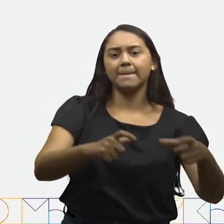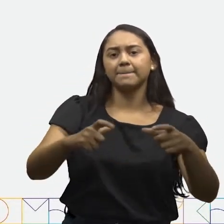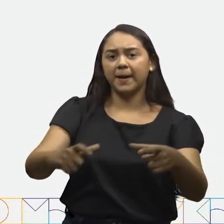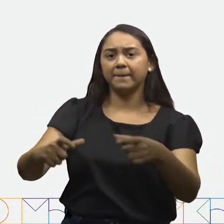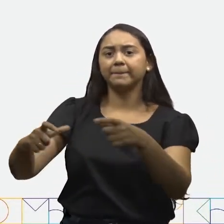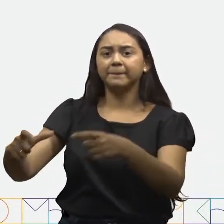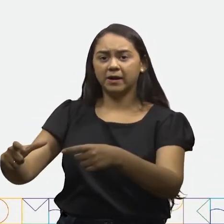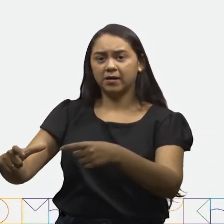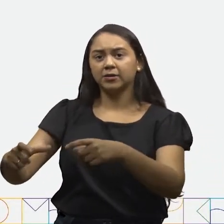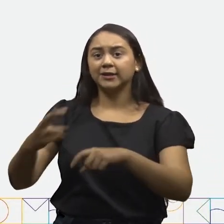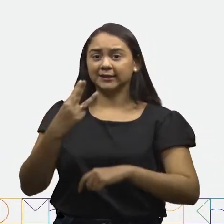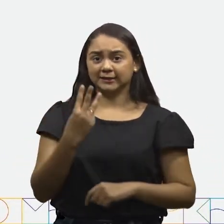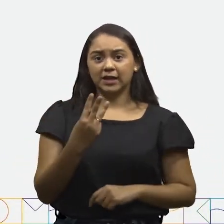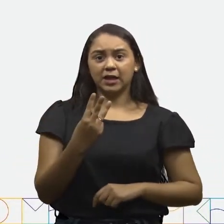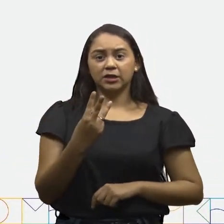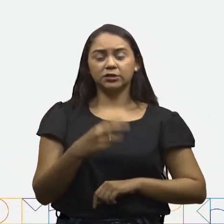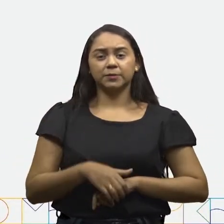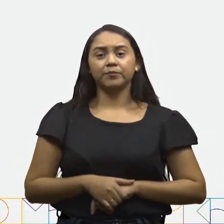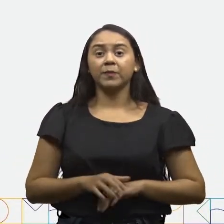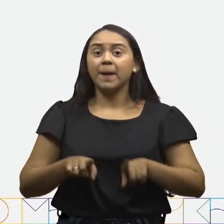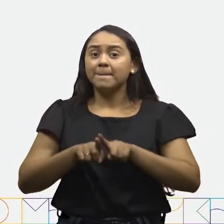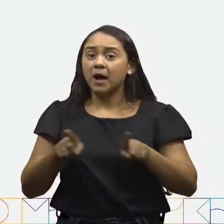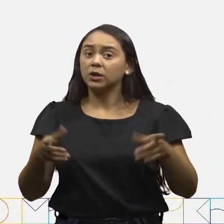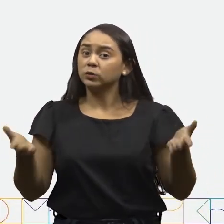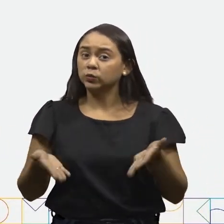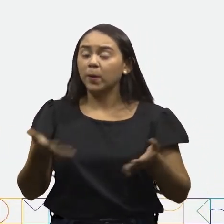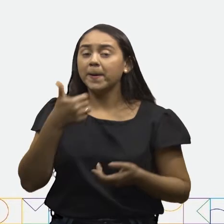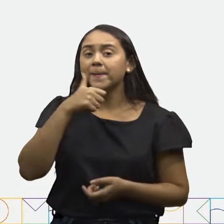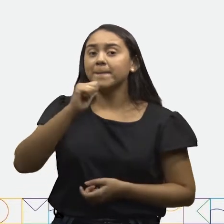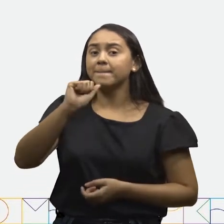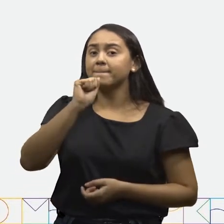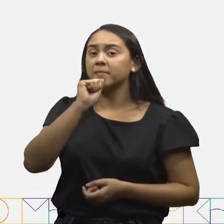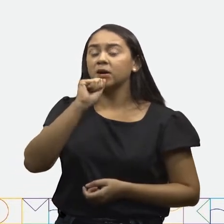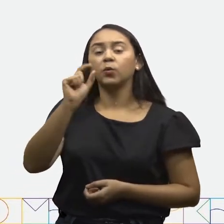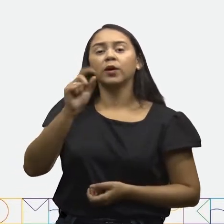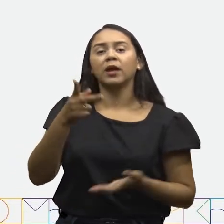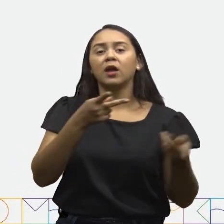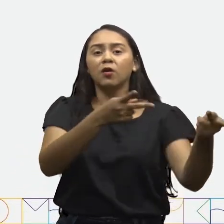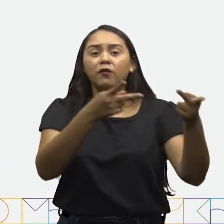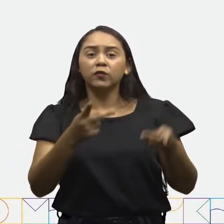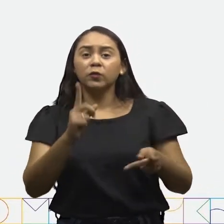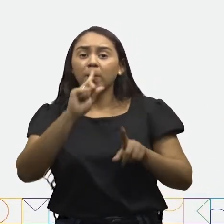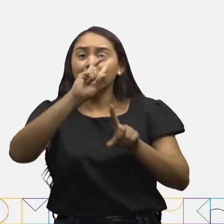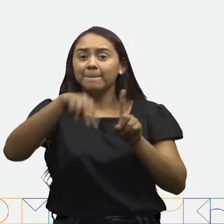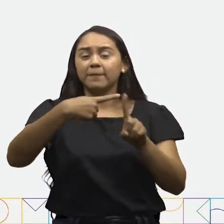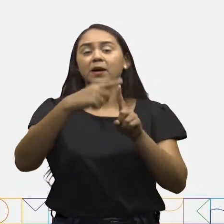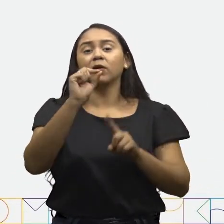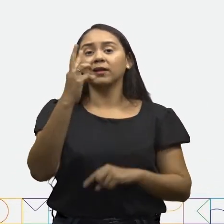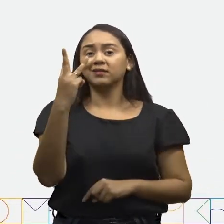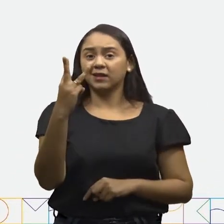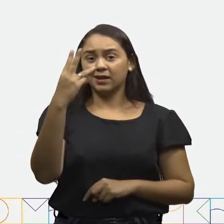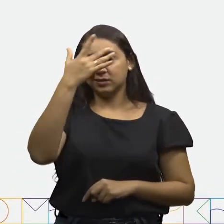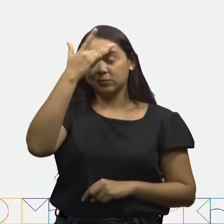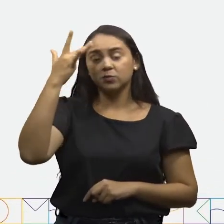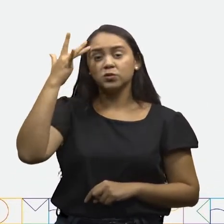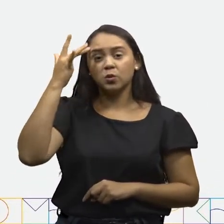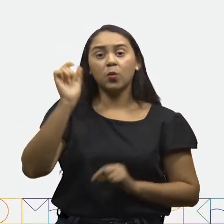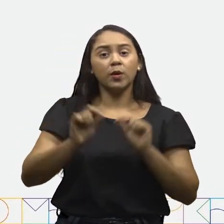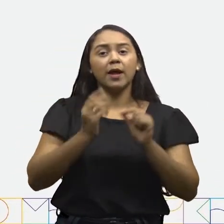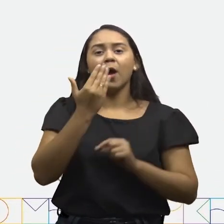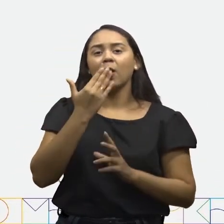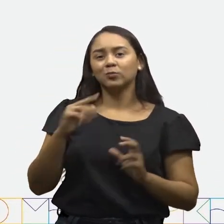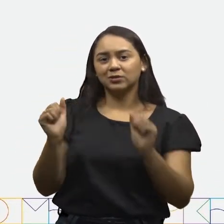essa quantidade de pratos. Mas, minha mãe chamou mais 3 pessoas para